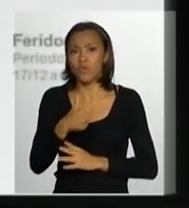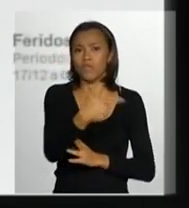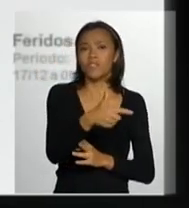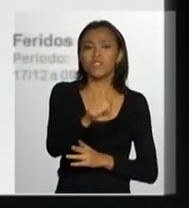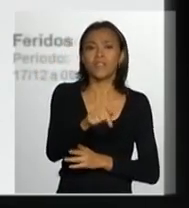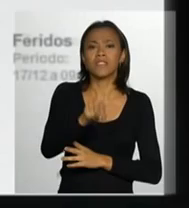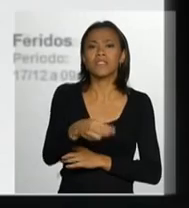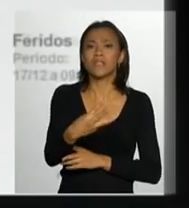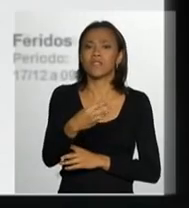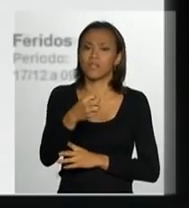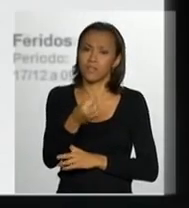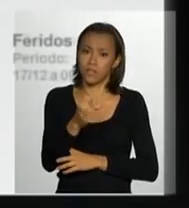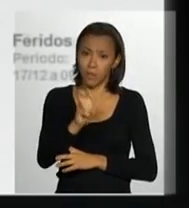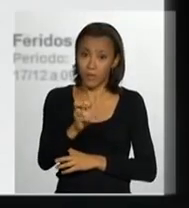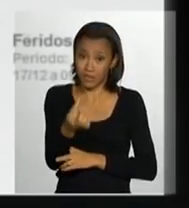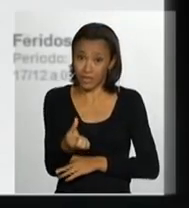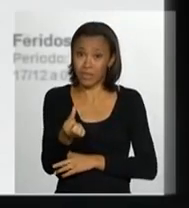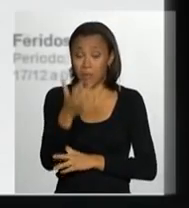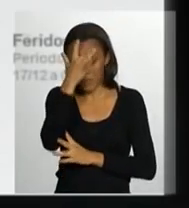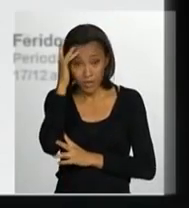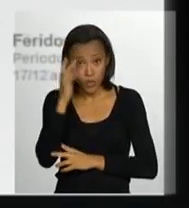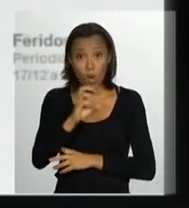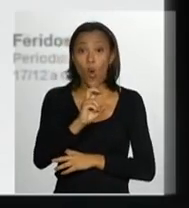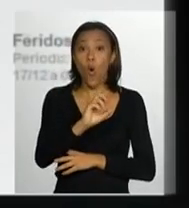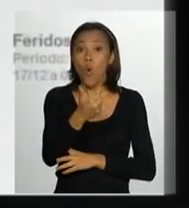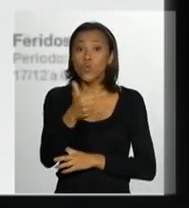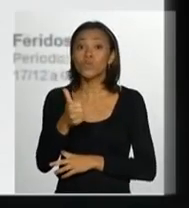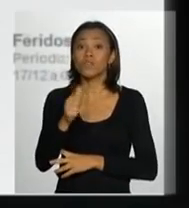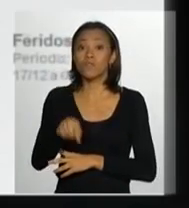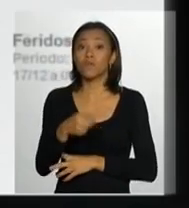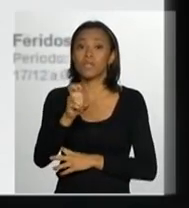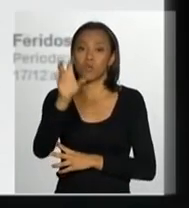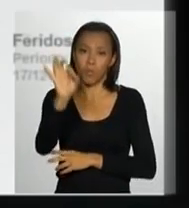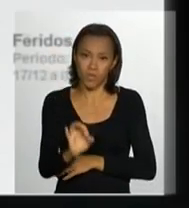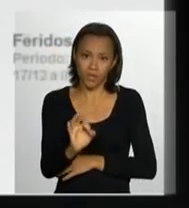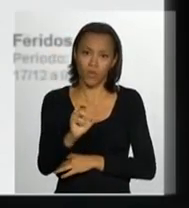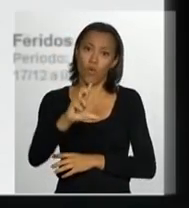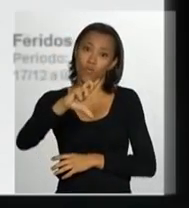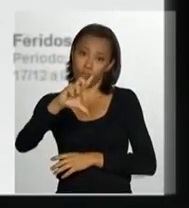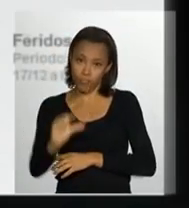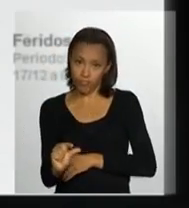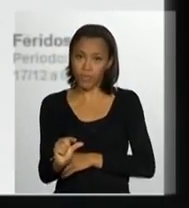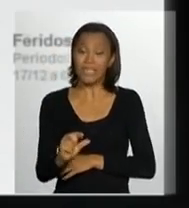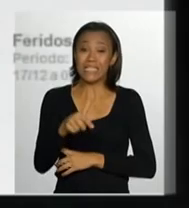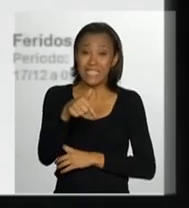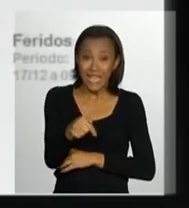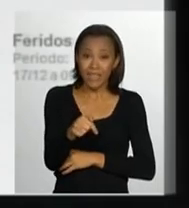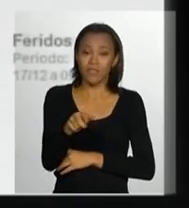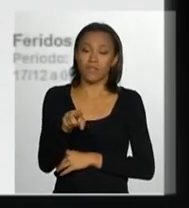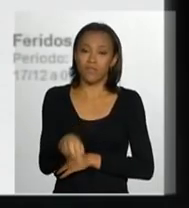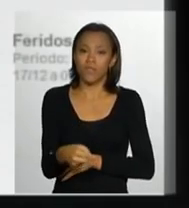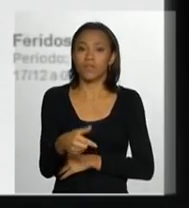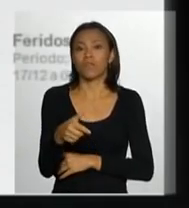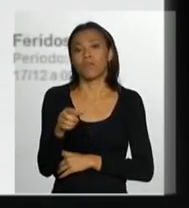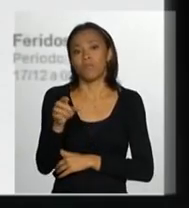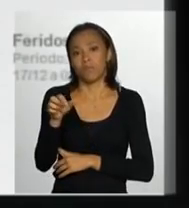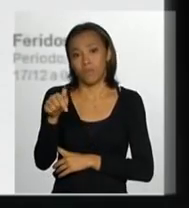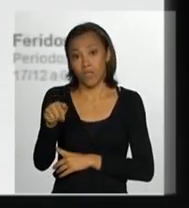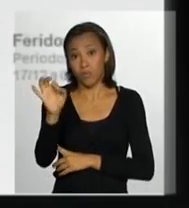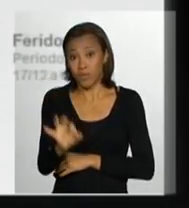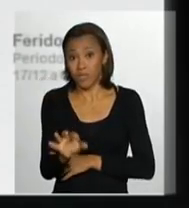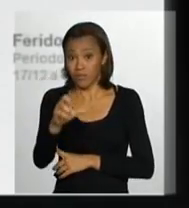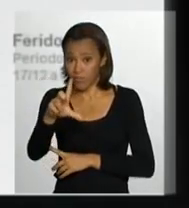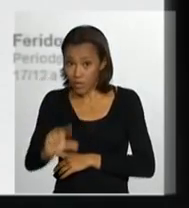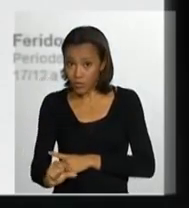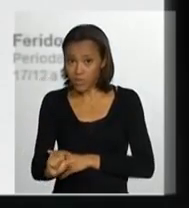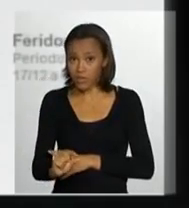.356 pessoas, 11,5%. Redução de 7,7% no número